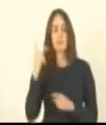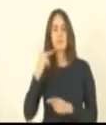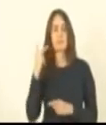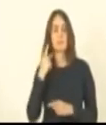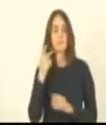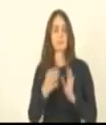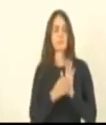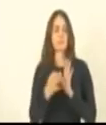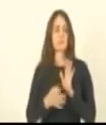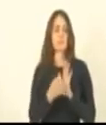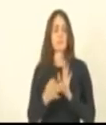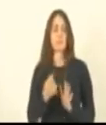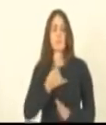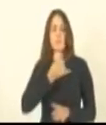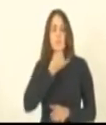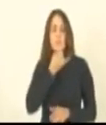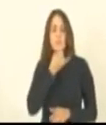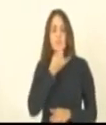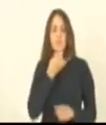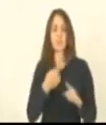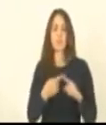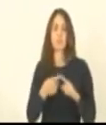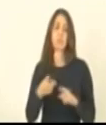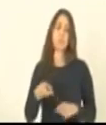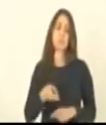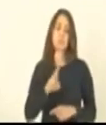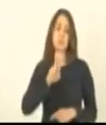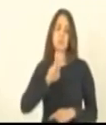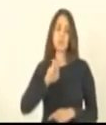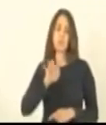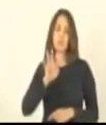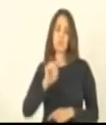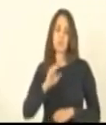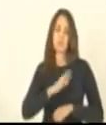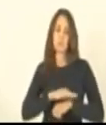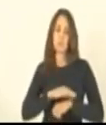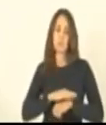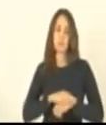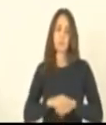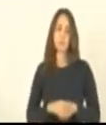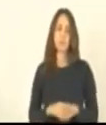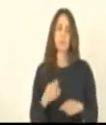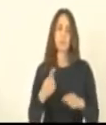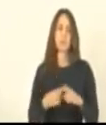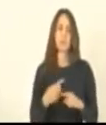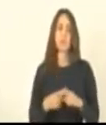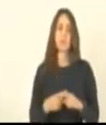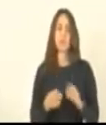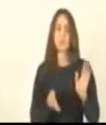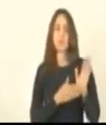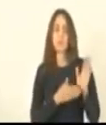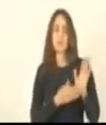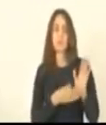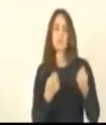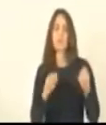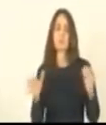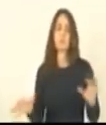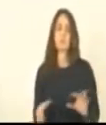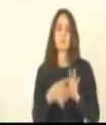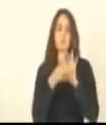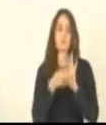parecer e lamentar a manutenção do veto nesse momento uma vez que essa pauta deveria ser uníssona